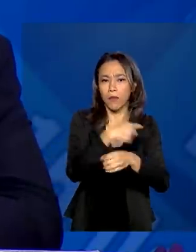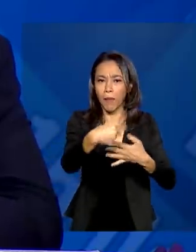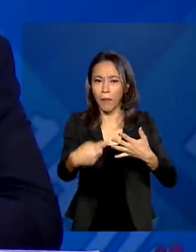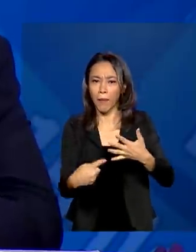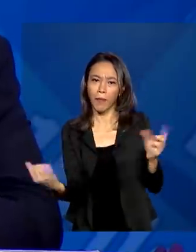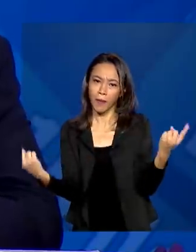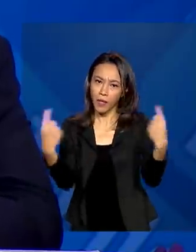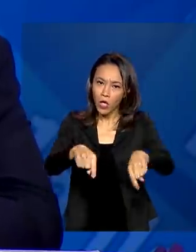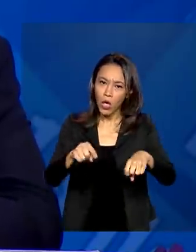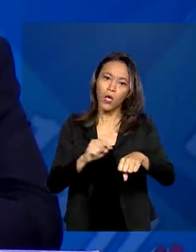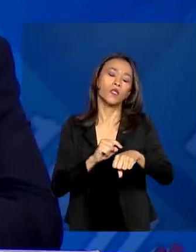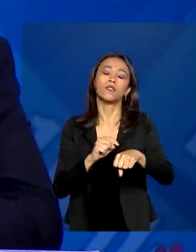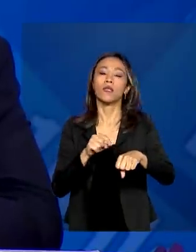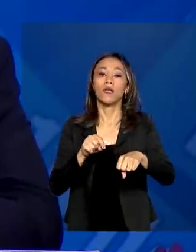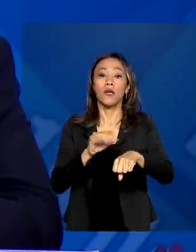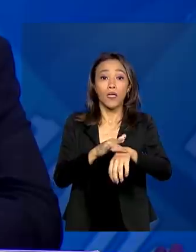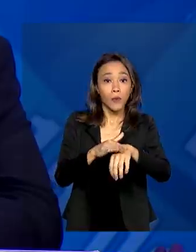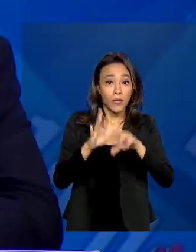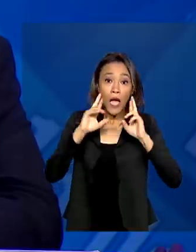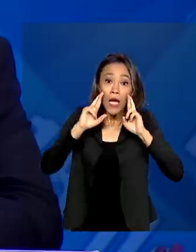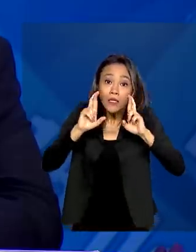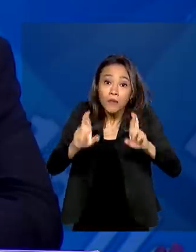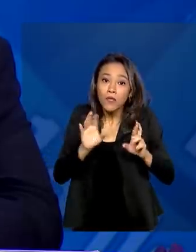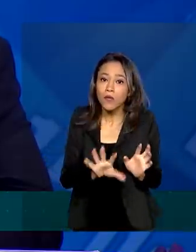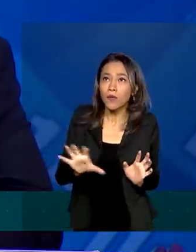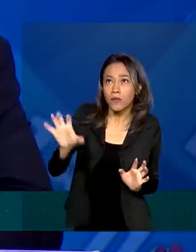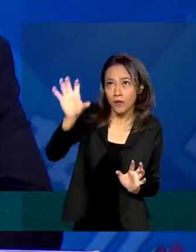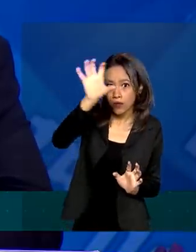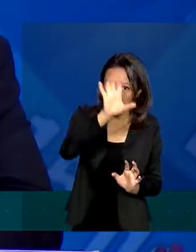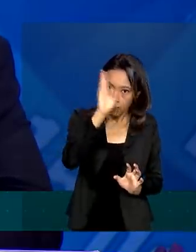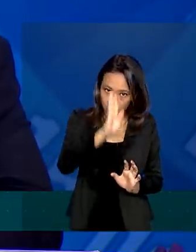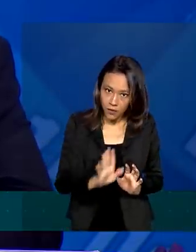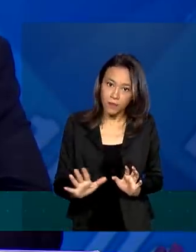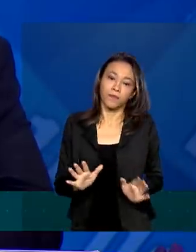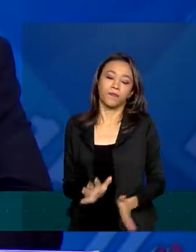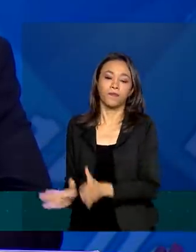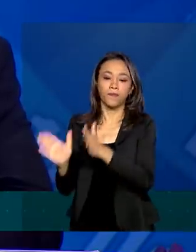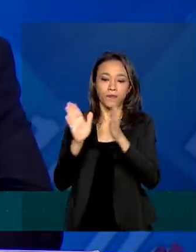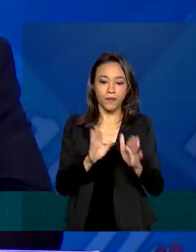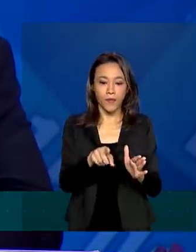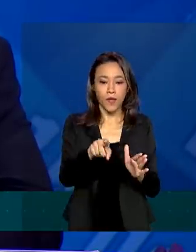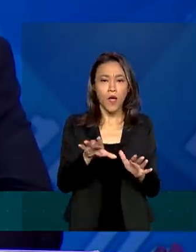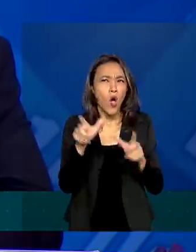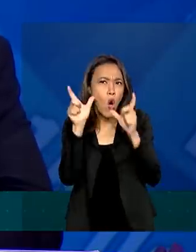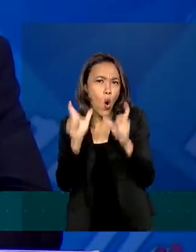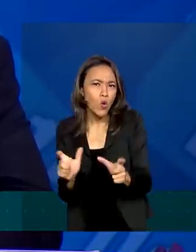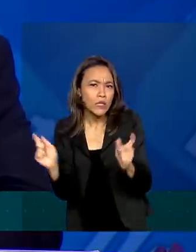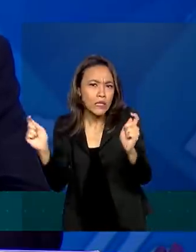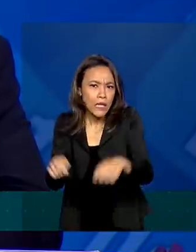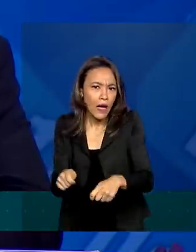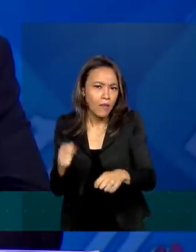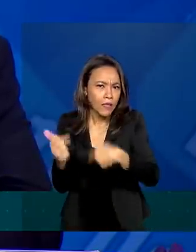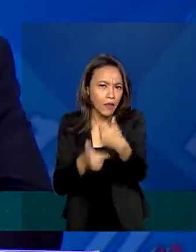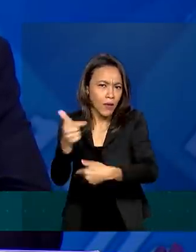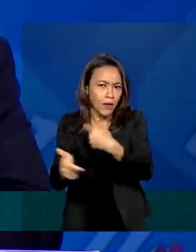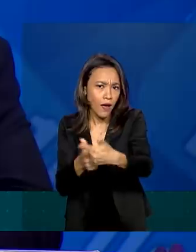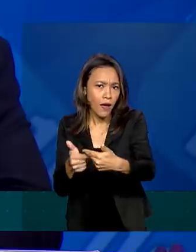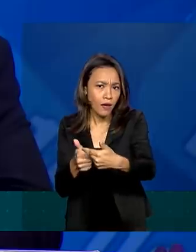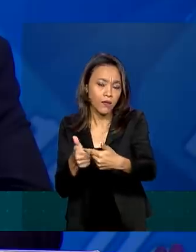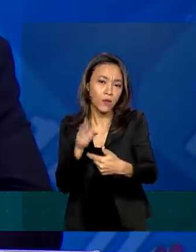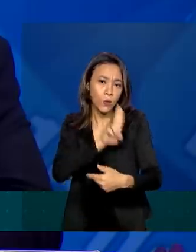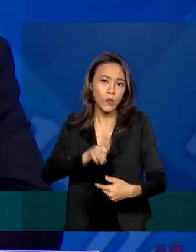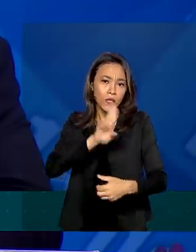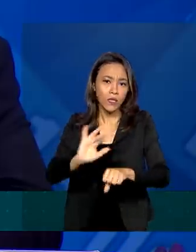especificidades de cada localidade. Onde pode produzir e trabalhar com as medidas preventivas